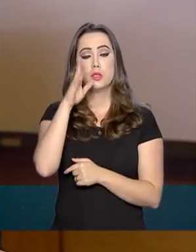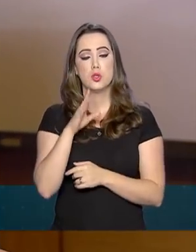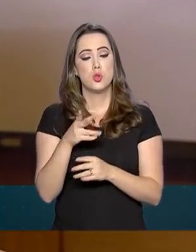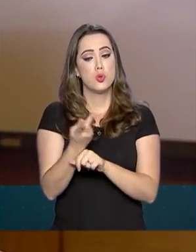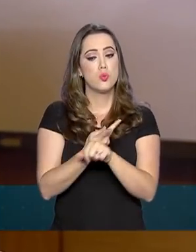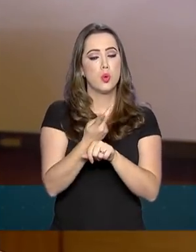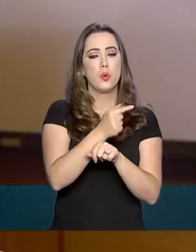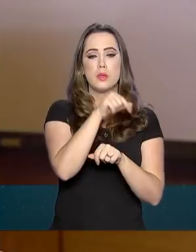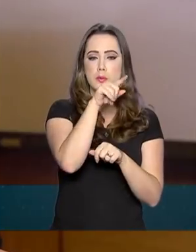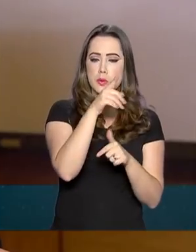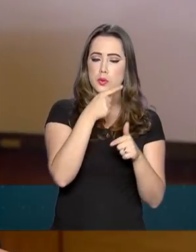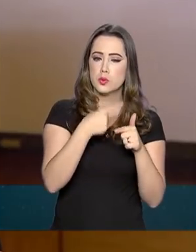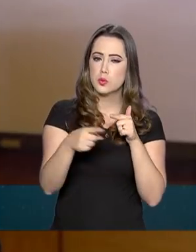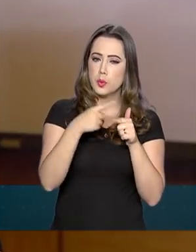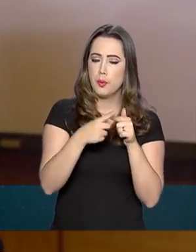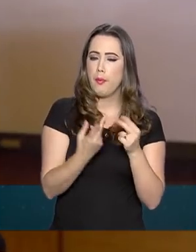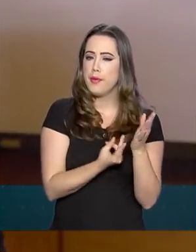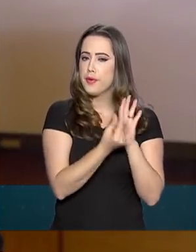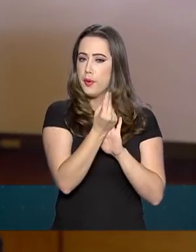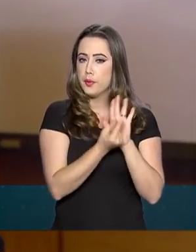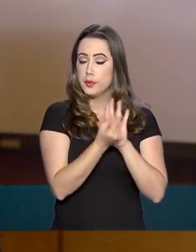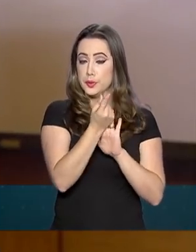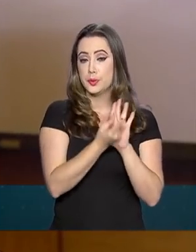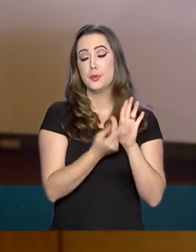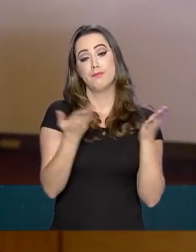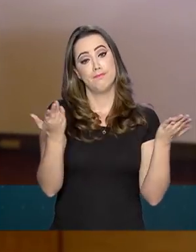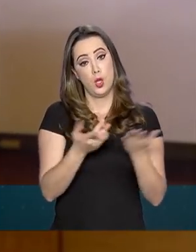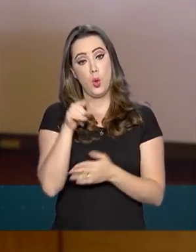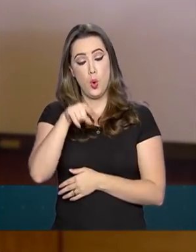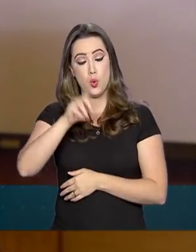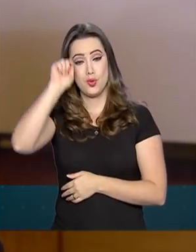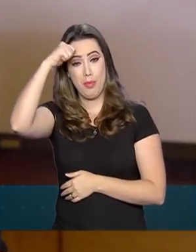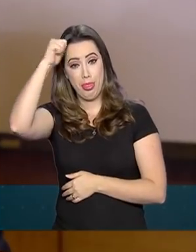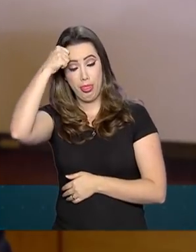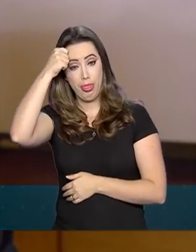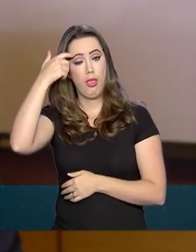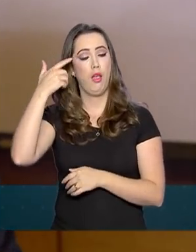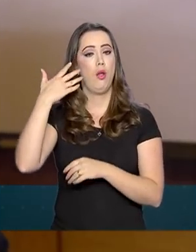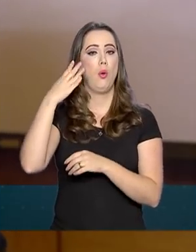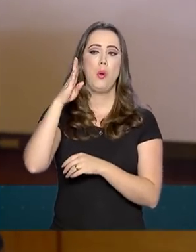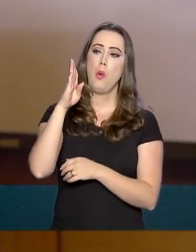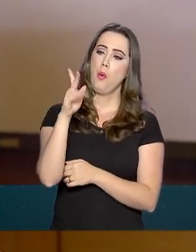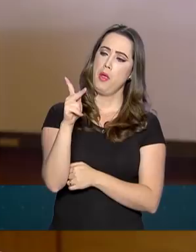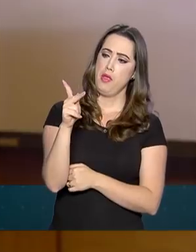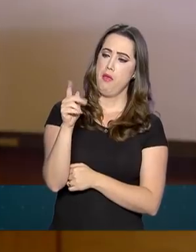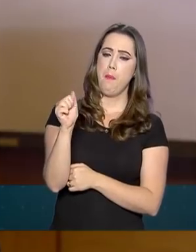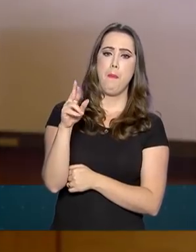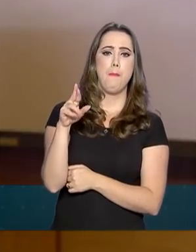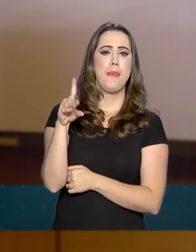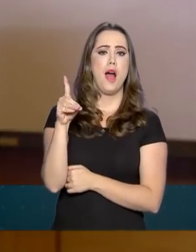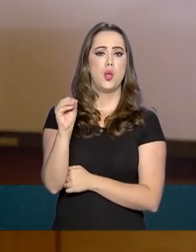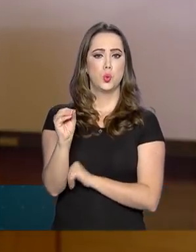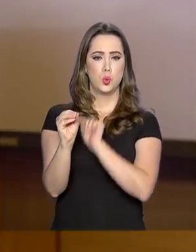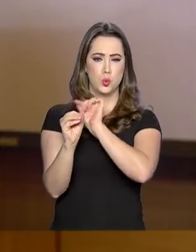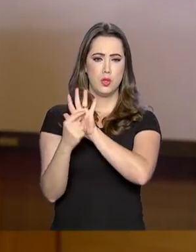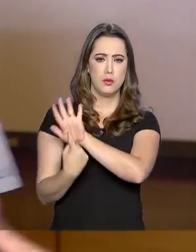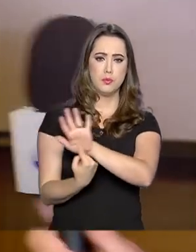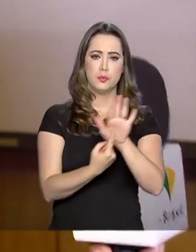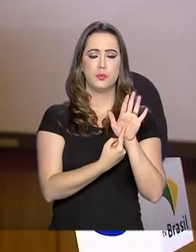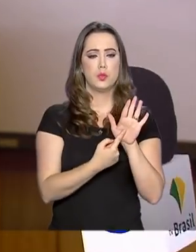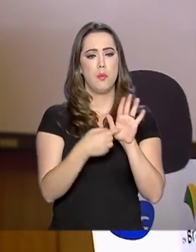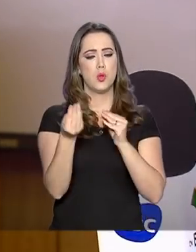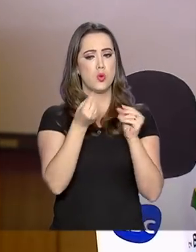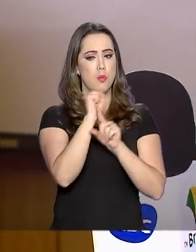vulnerável economicamente são pretos e pardos que formam, então, a população negra. Então, ele reflete esse... Ele é um espelho da sociedade.